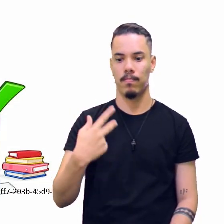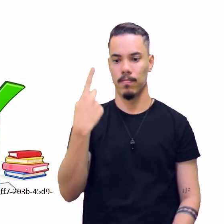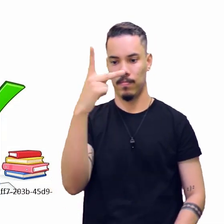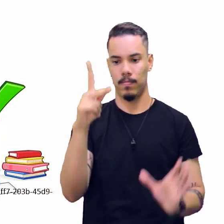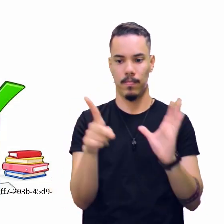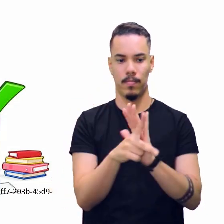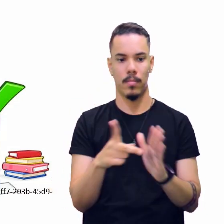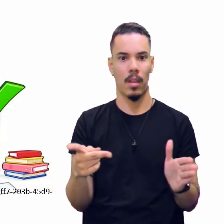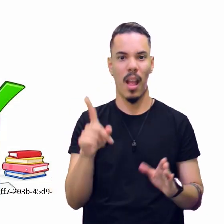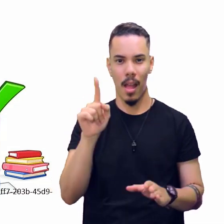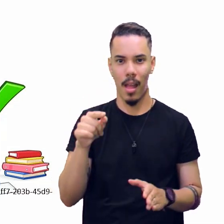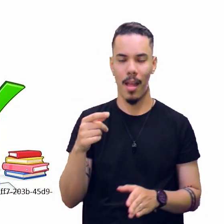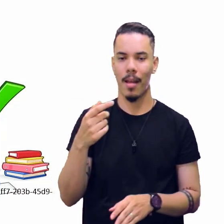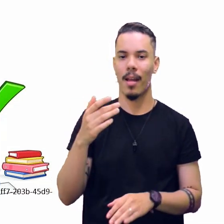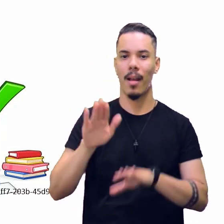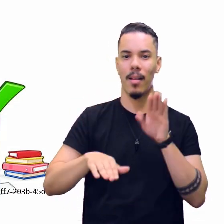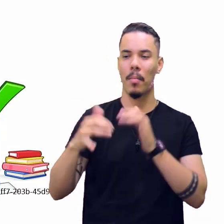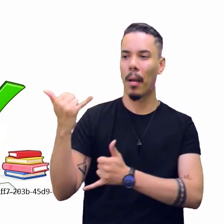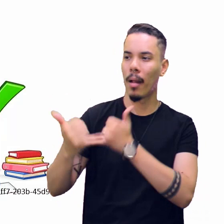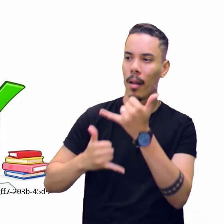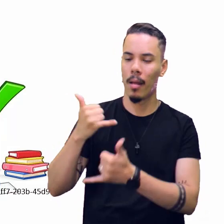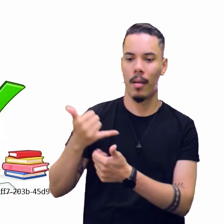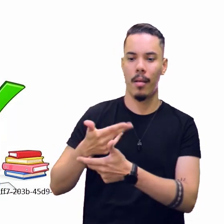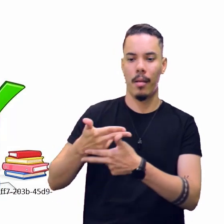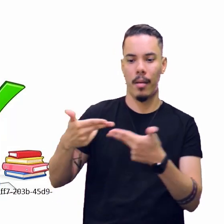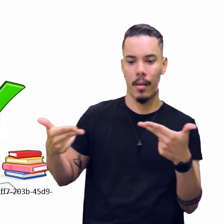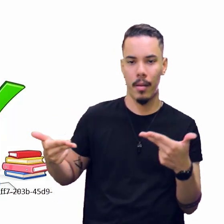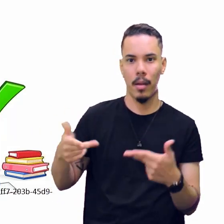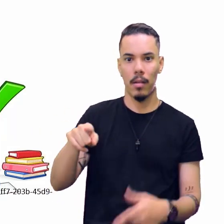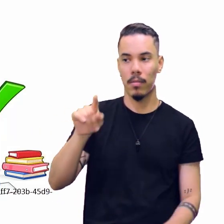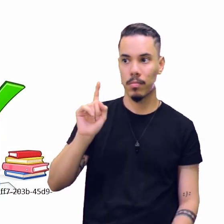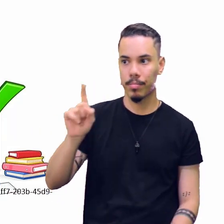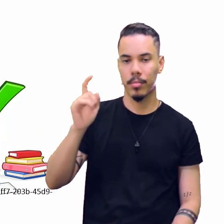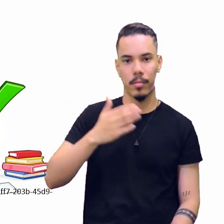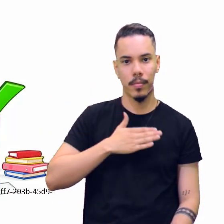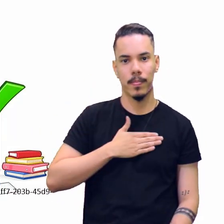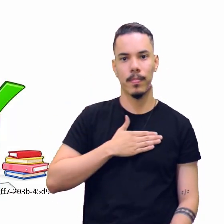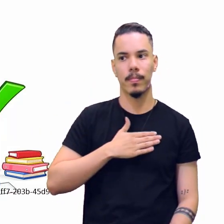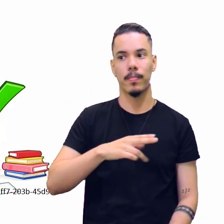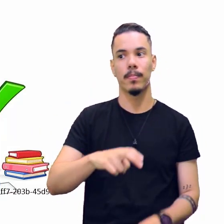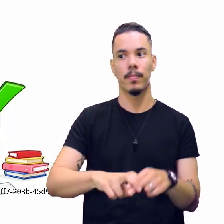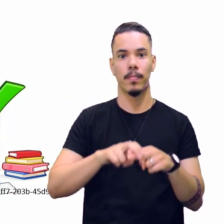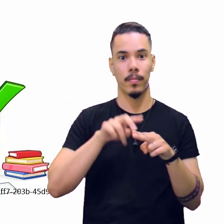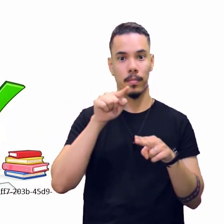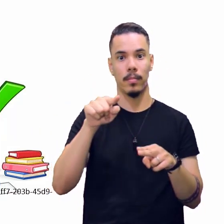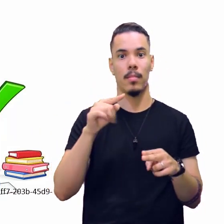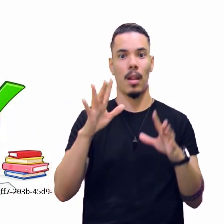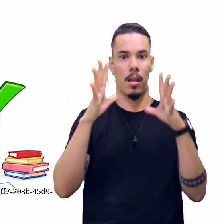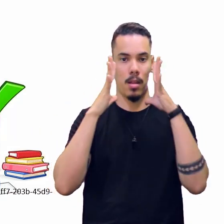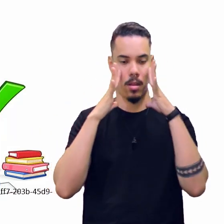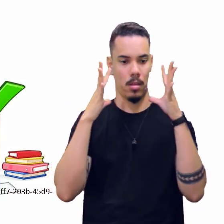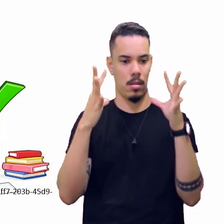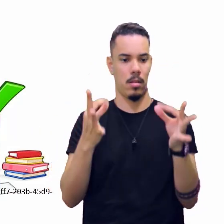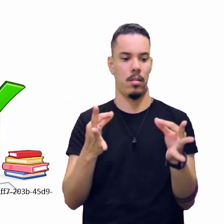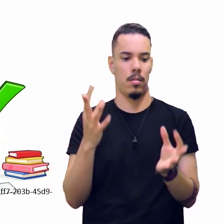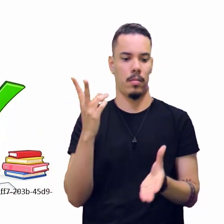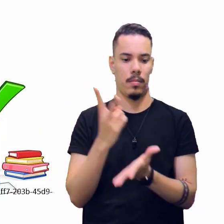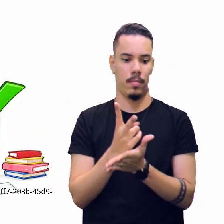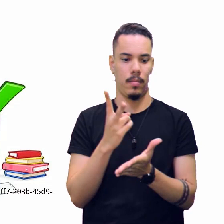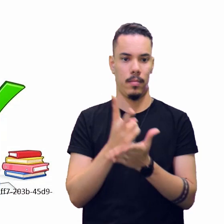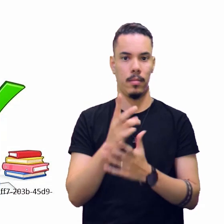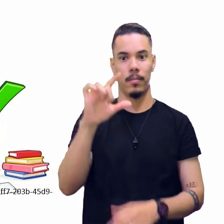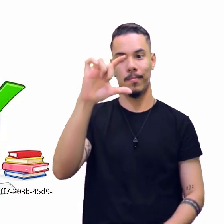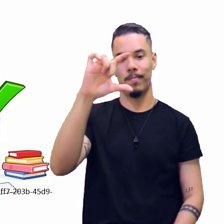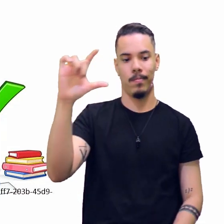entretenimento? Então, você vai sempre ficar ligado lá ao chapéu, né? É